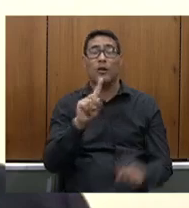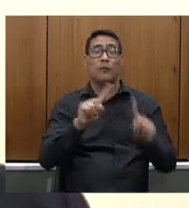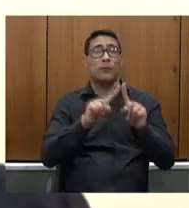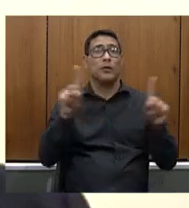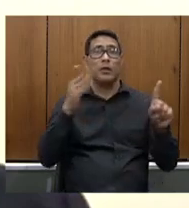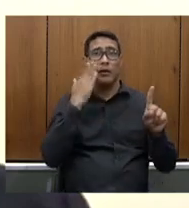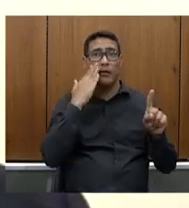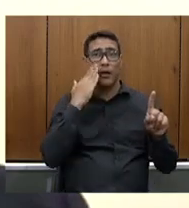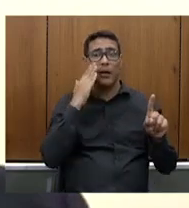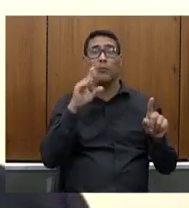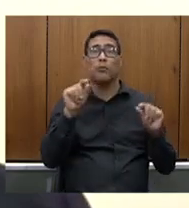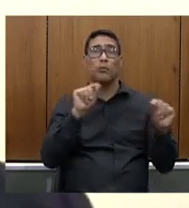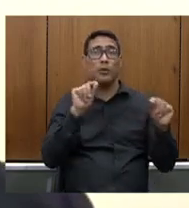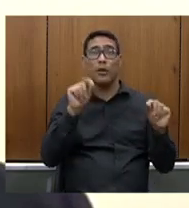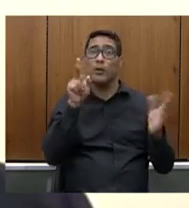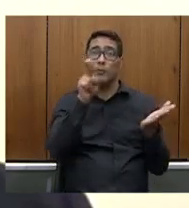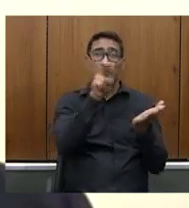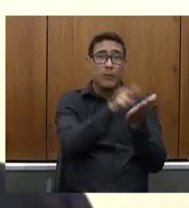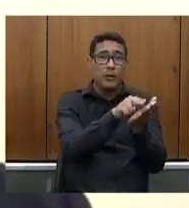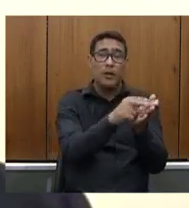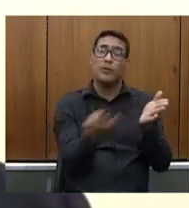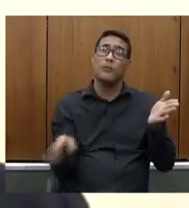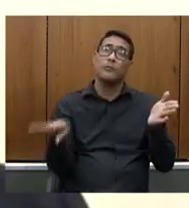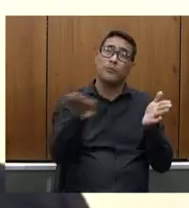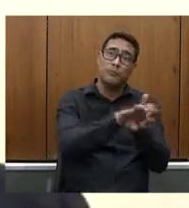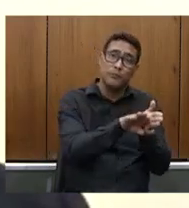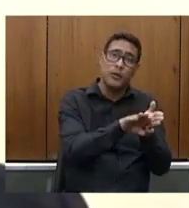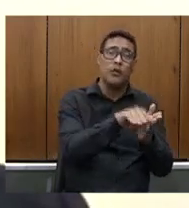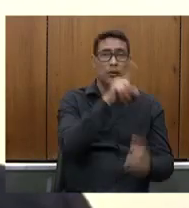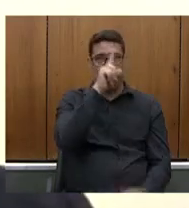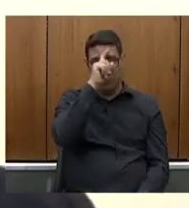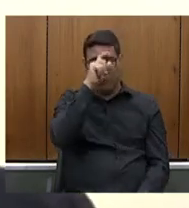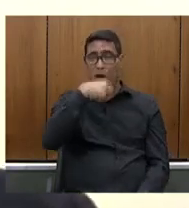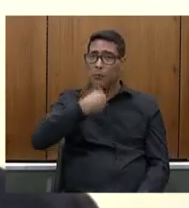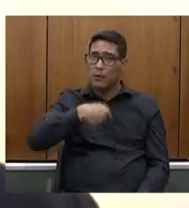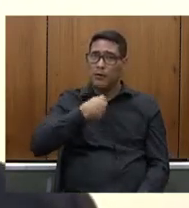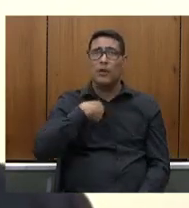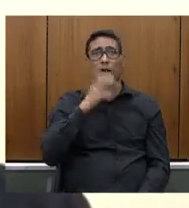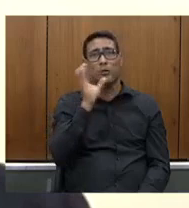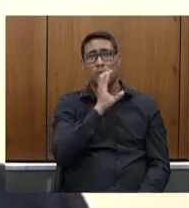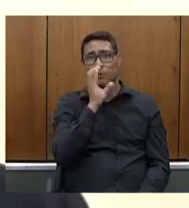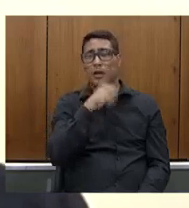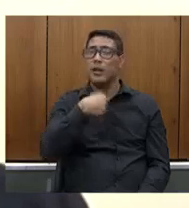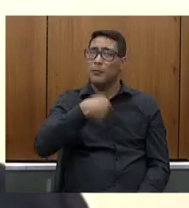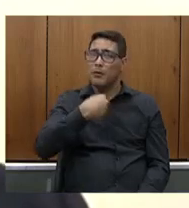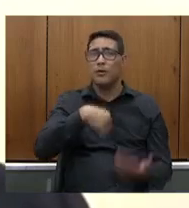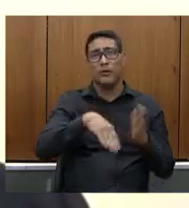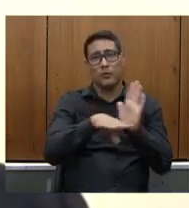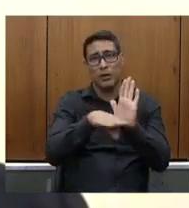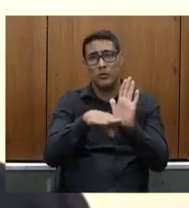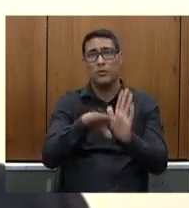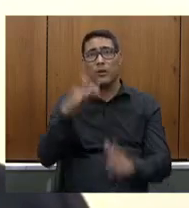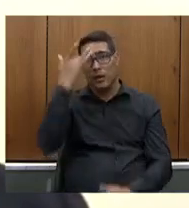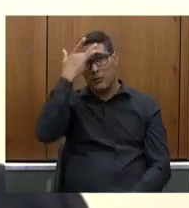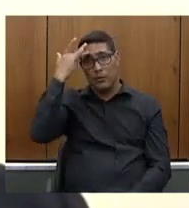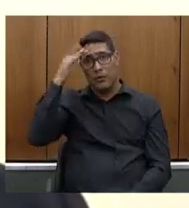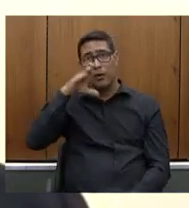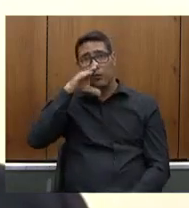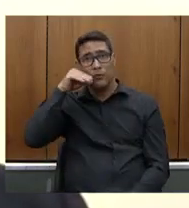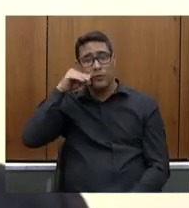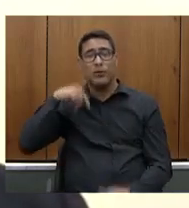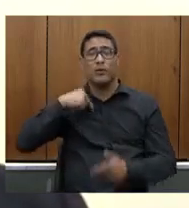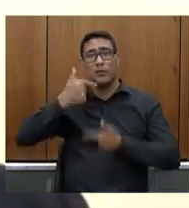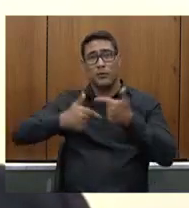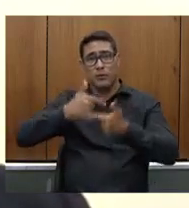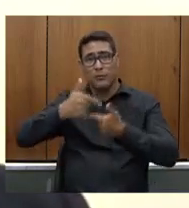paciente quando chega no hospital precisando de socorro precisando de ajuda o servidor que está ali trabalhando buscando salvar